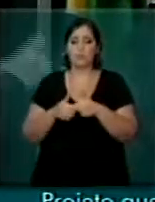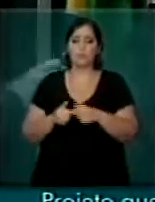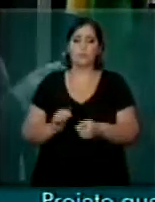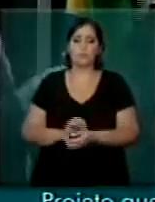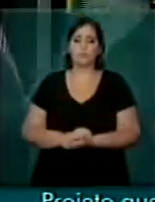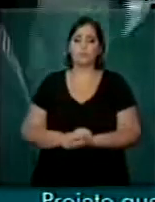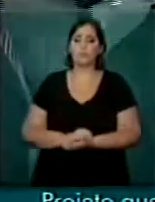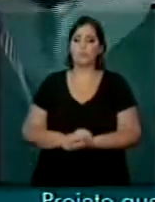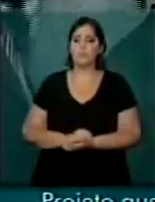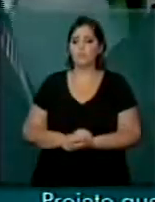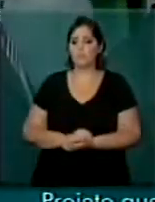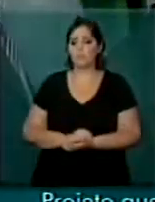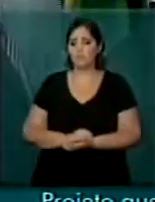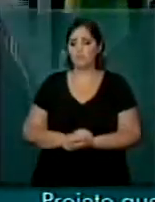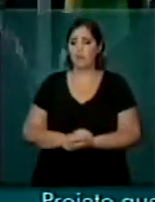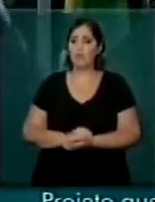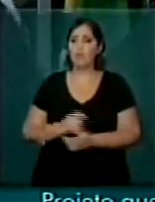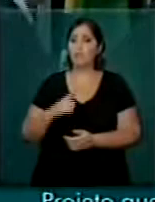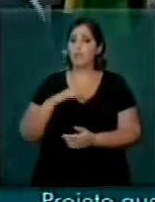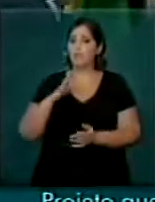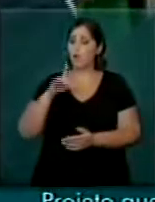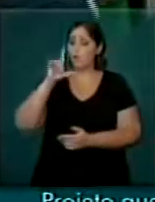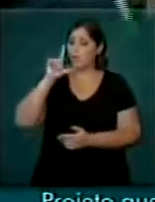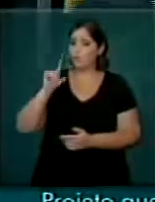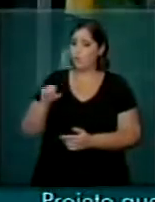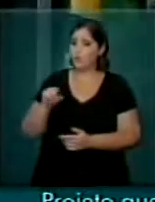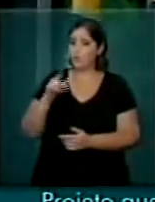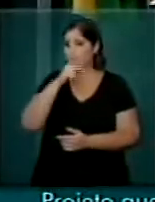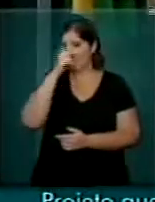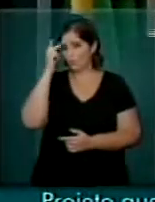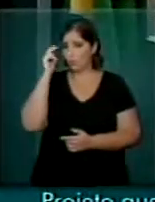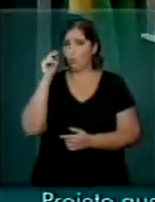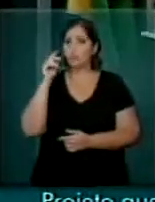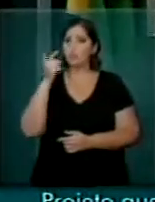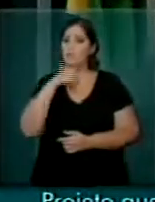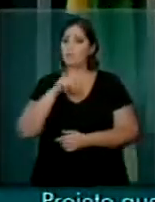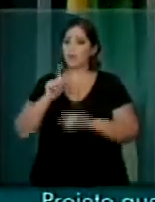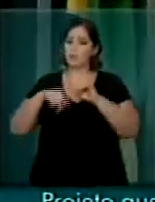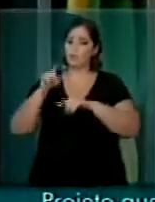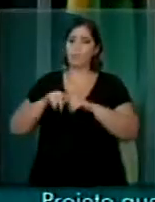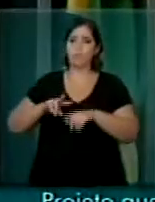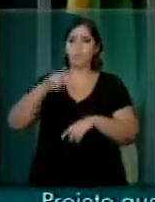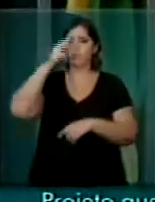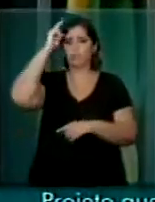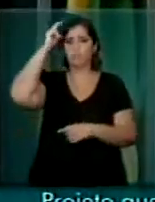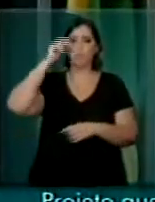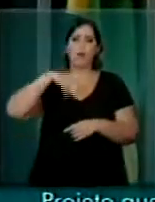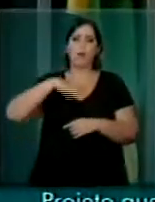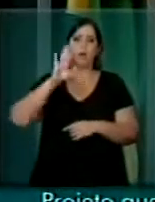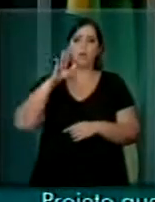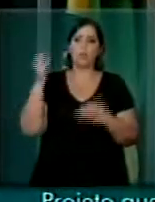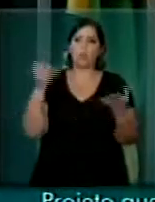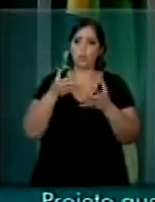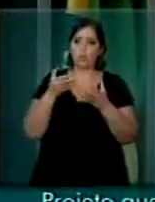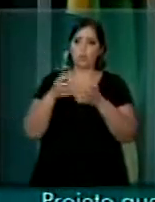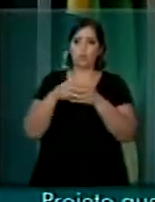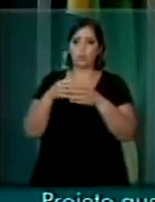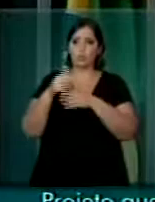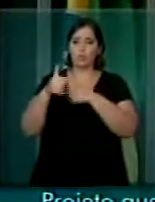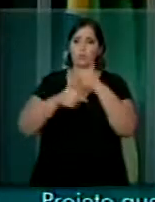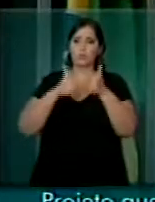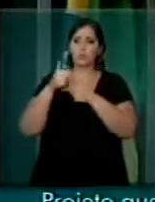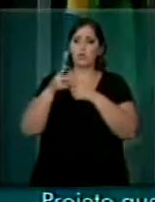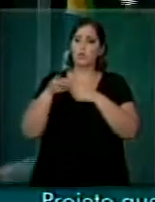um volume menor de mão de obras, se produz muito mais hoje. Hoje os trabalhadores permanecem